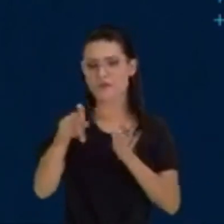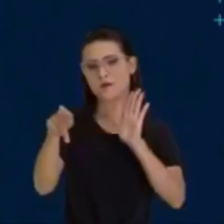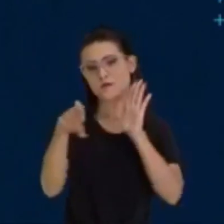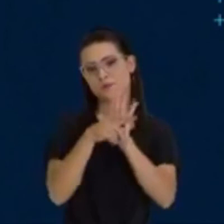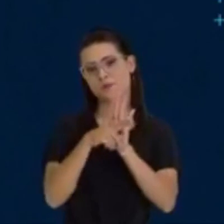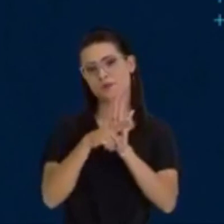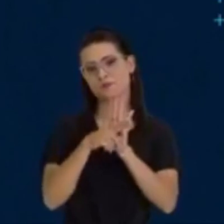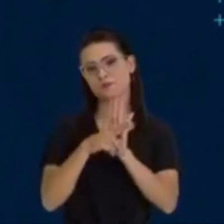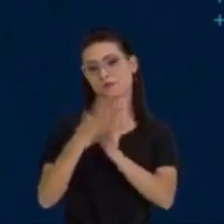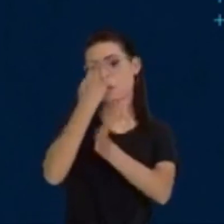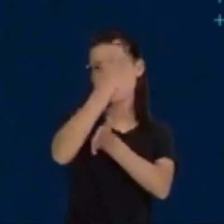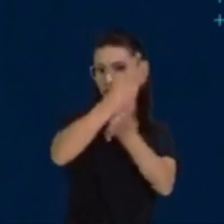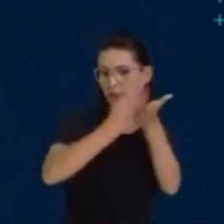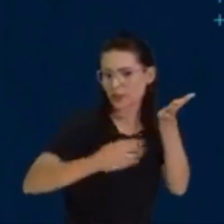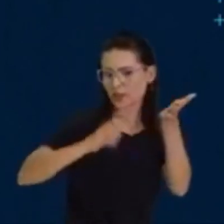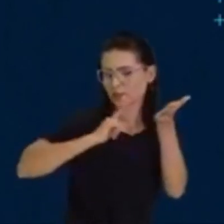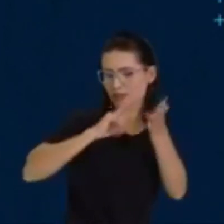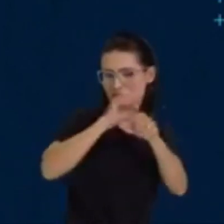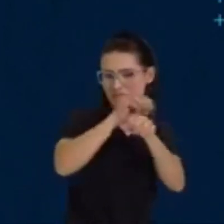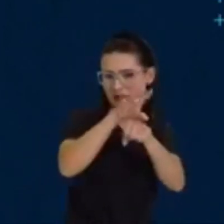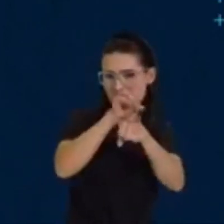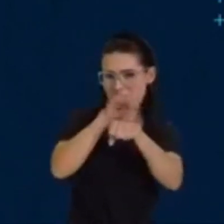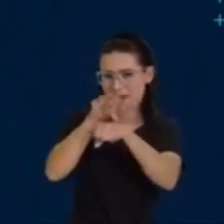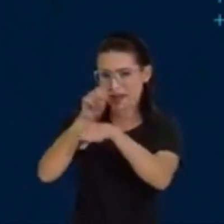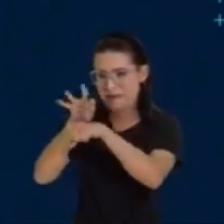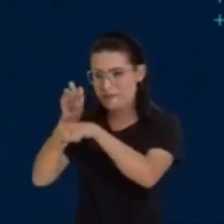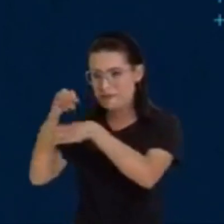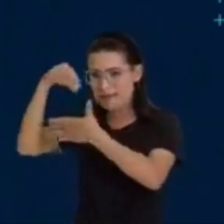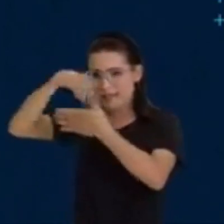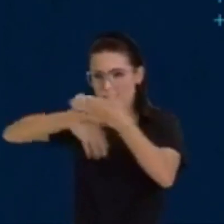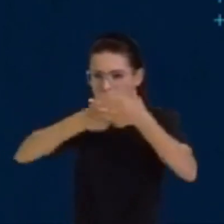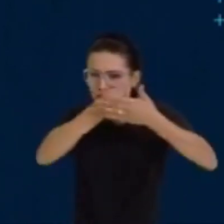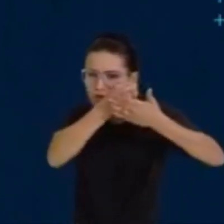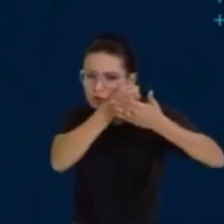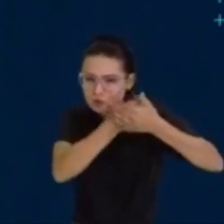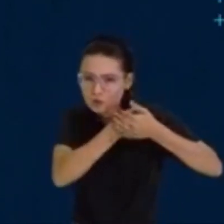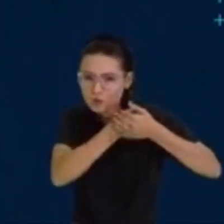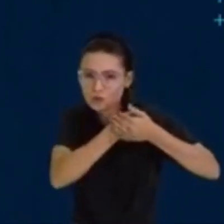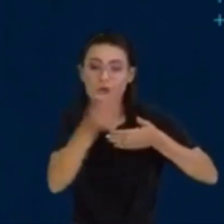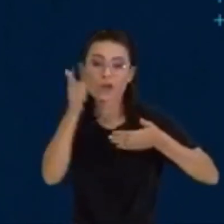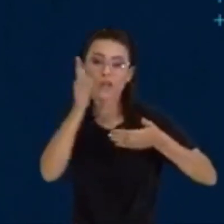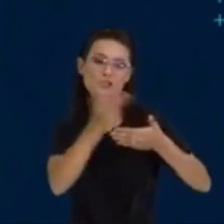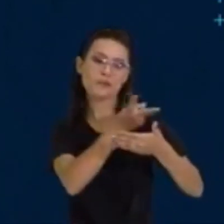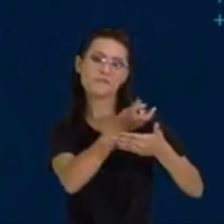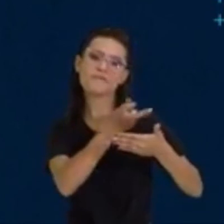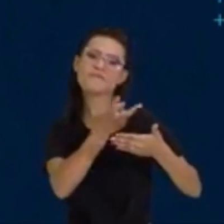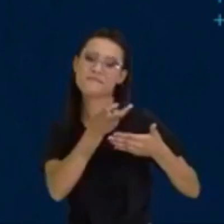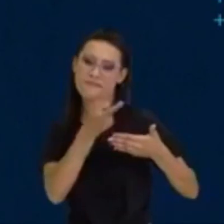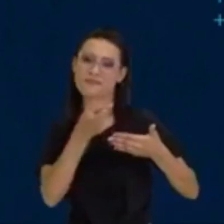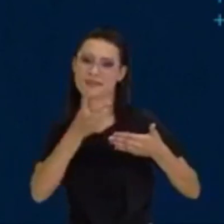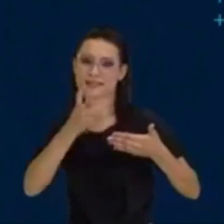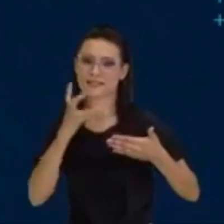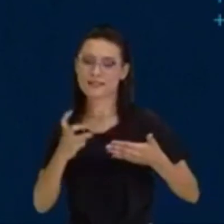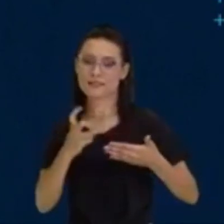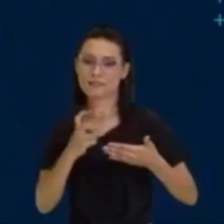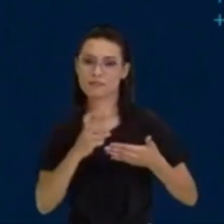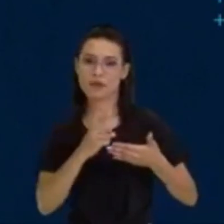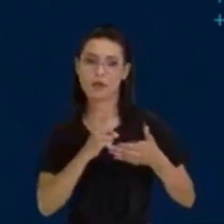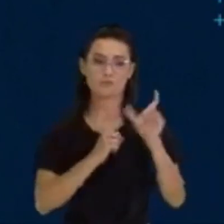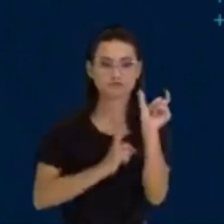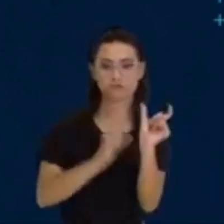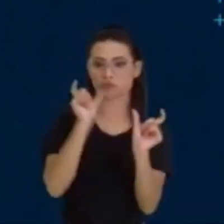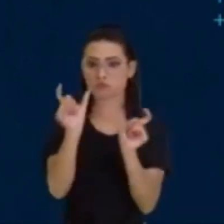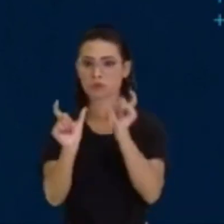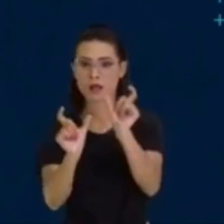pistas que estão nas entrelinhas que nos ajudam a compreendê-lo melhor. Os modos verbais expressam a intenção